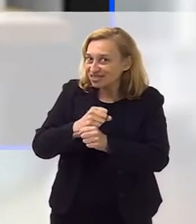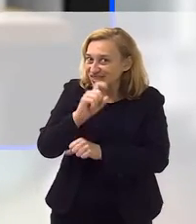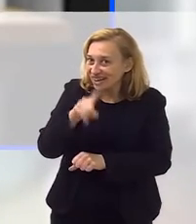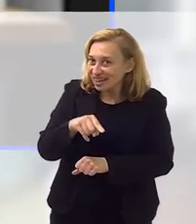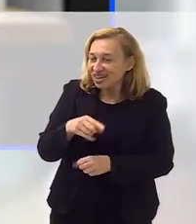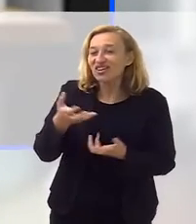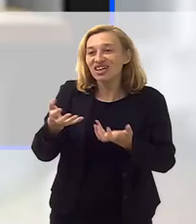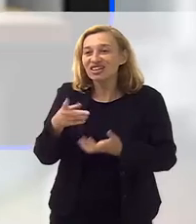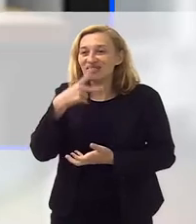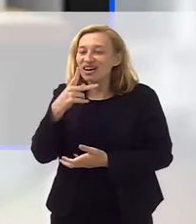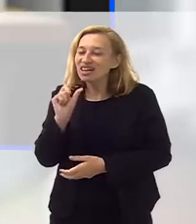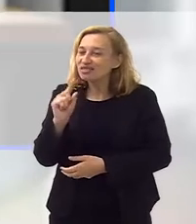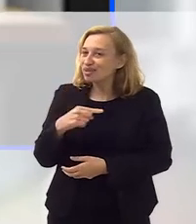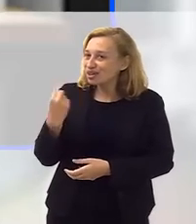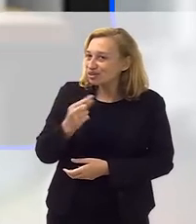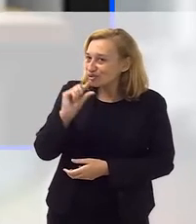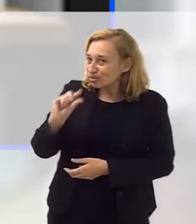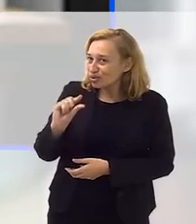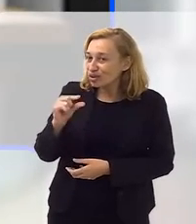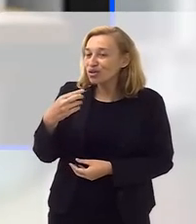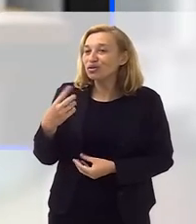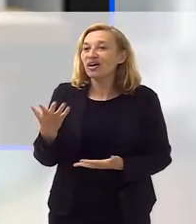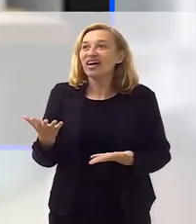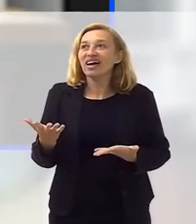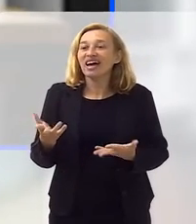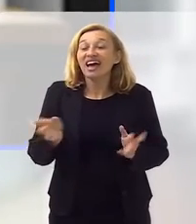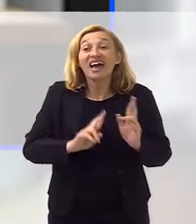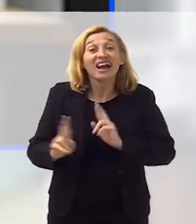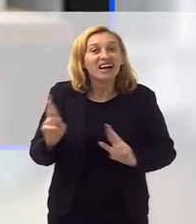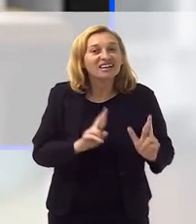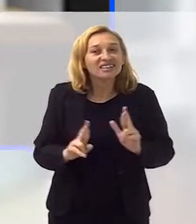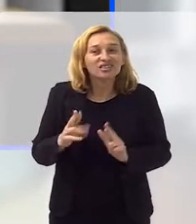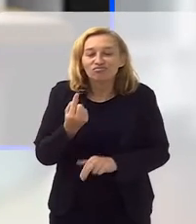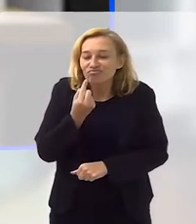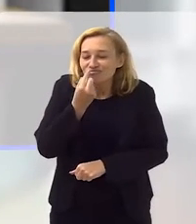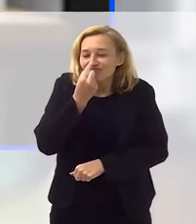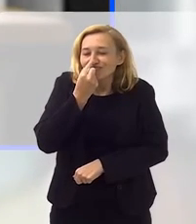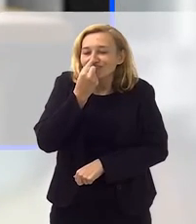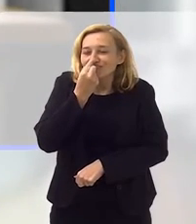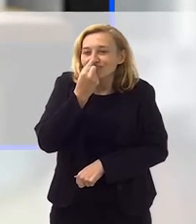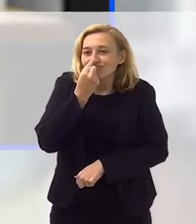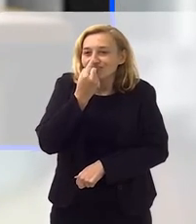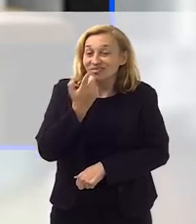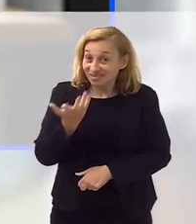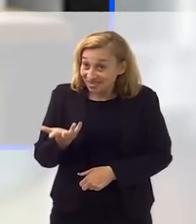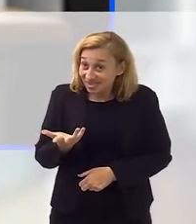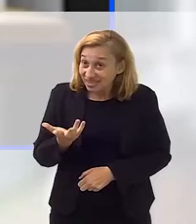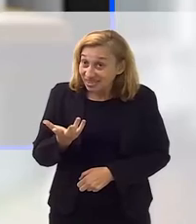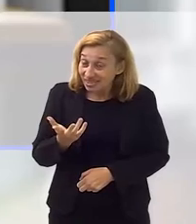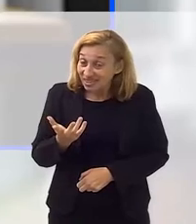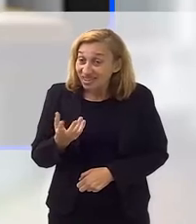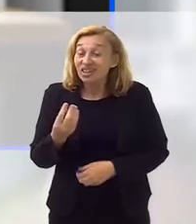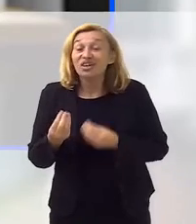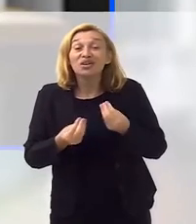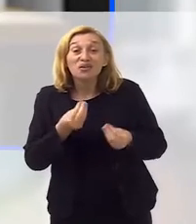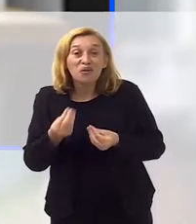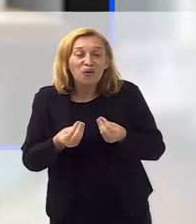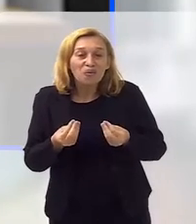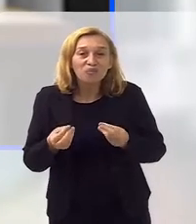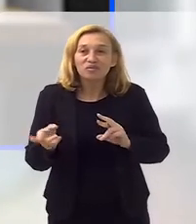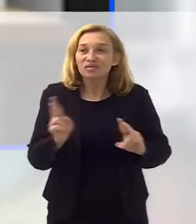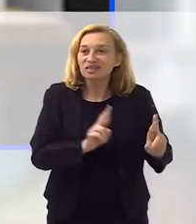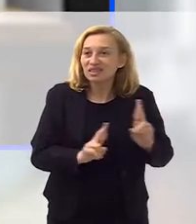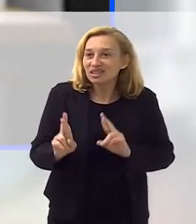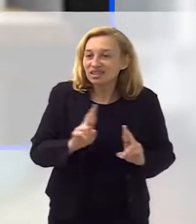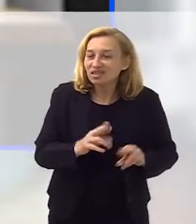tanto tempo. Queria que você falasse para a gente sobre essa relação íntima com ela, e como essa